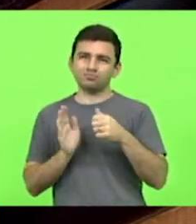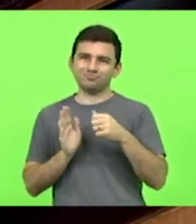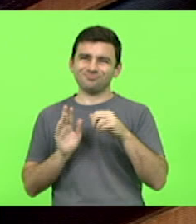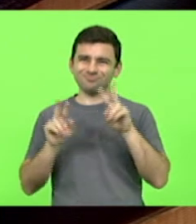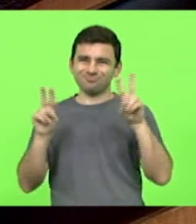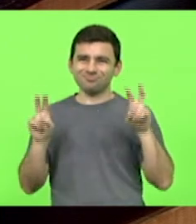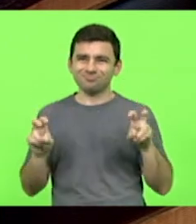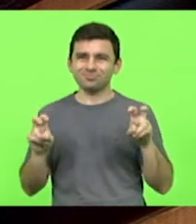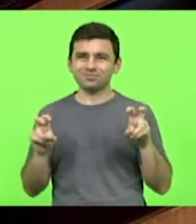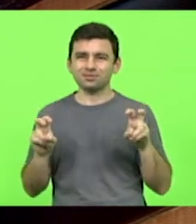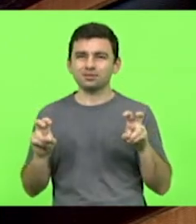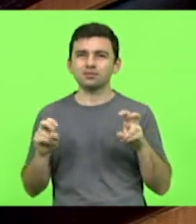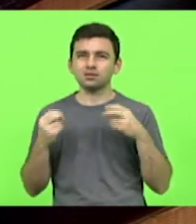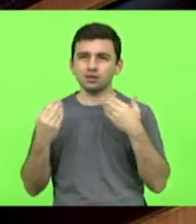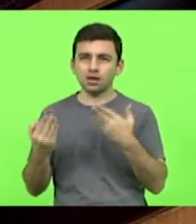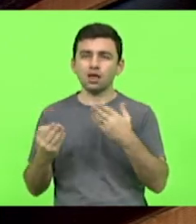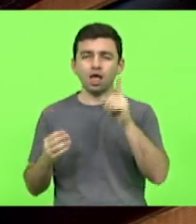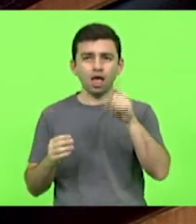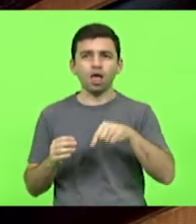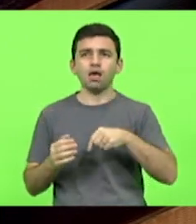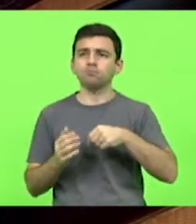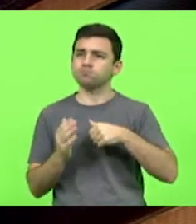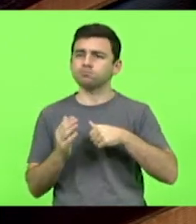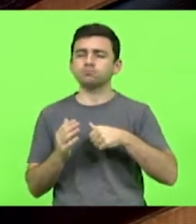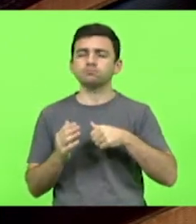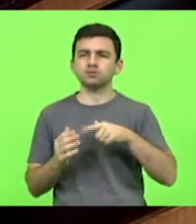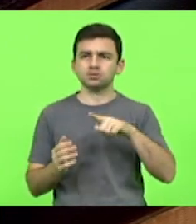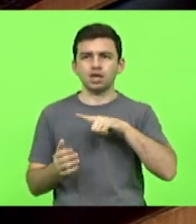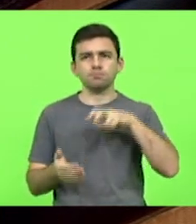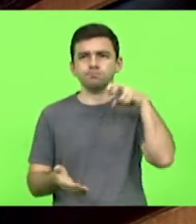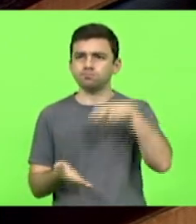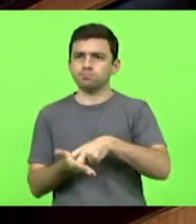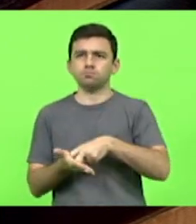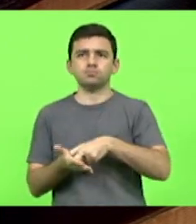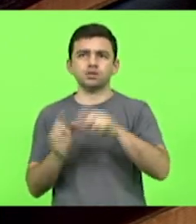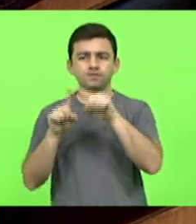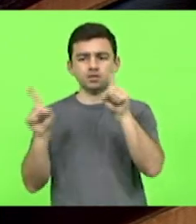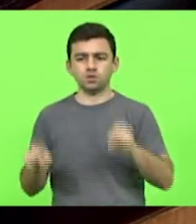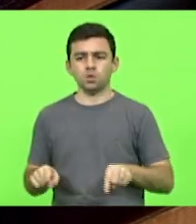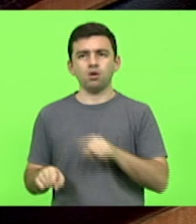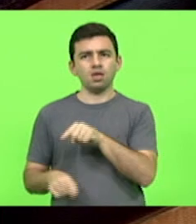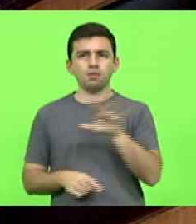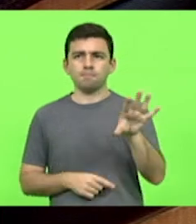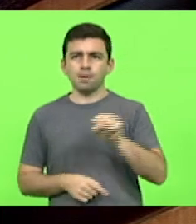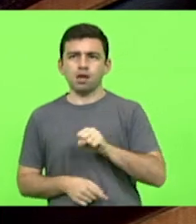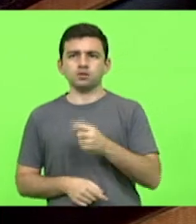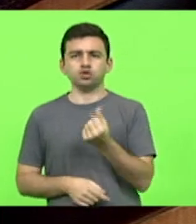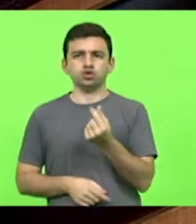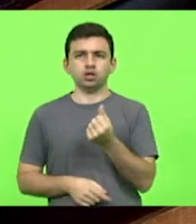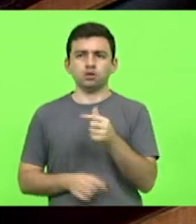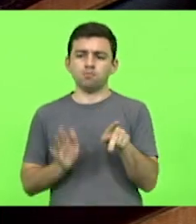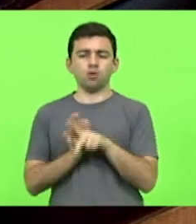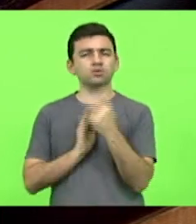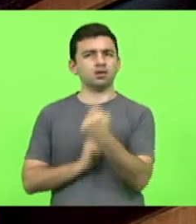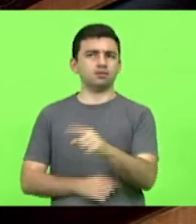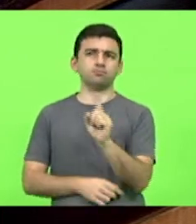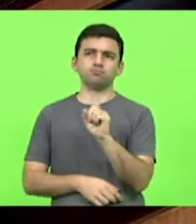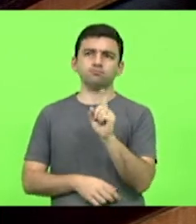exemplarmente, pune servidores públicos que tomam para si esses recursos que não são seus.